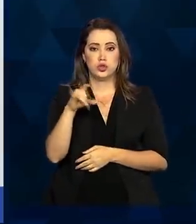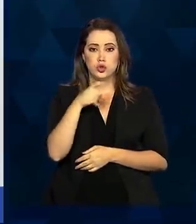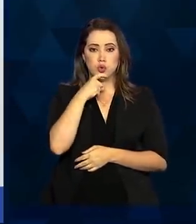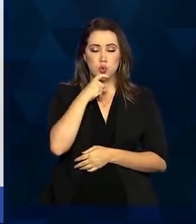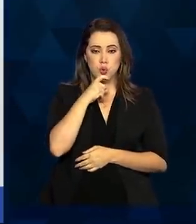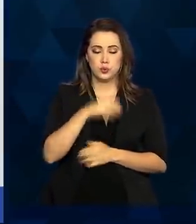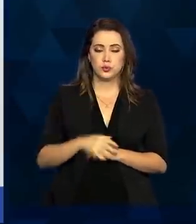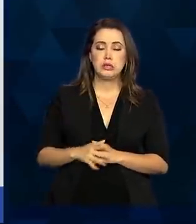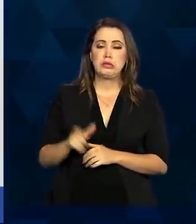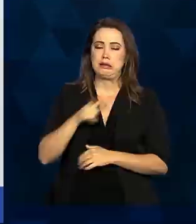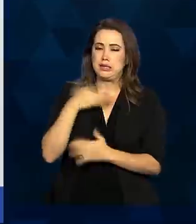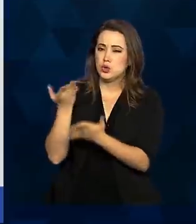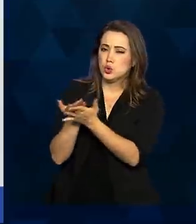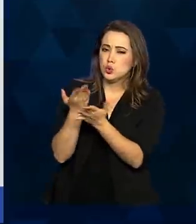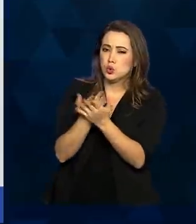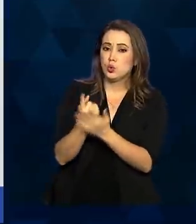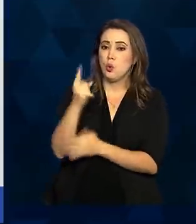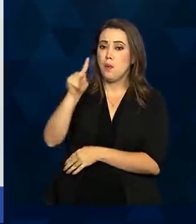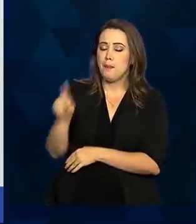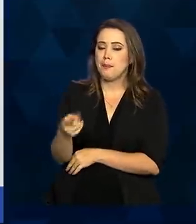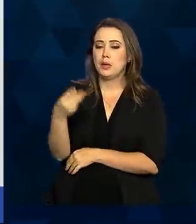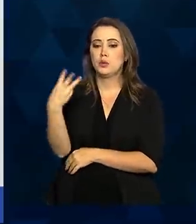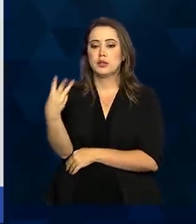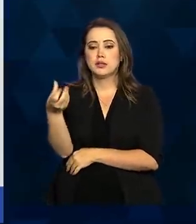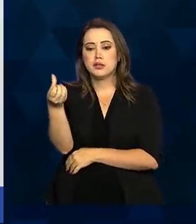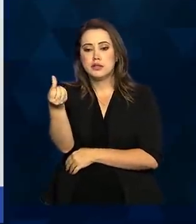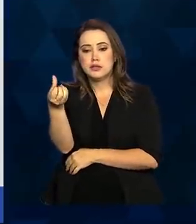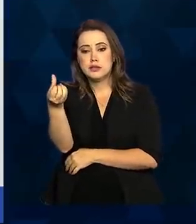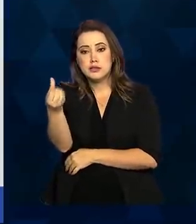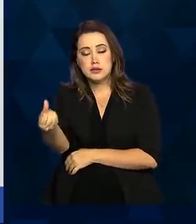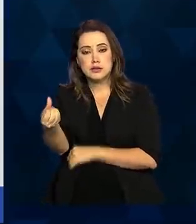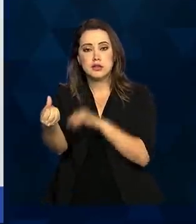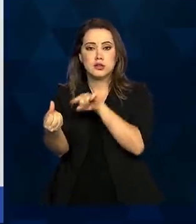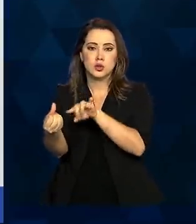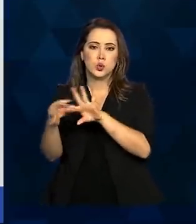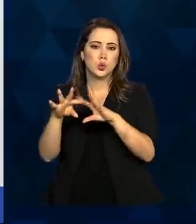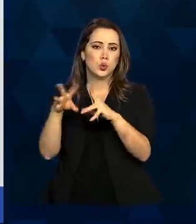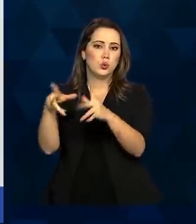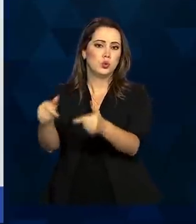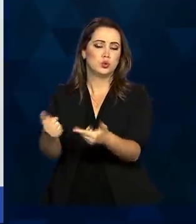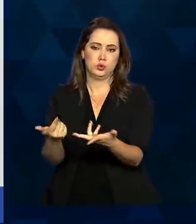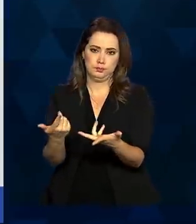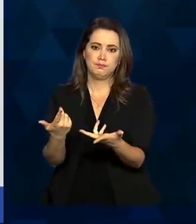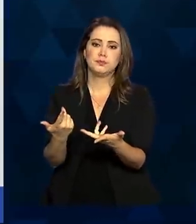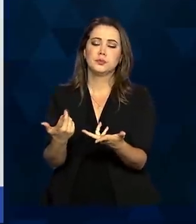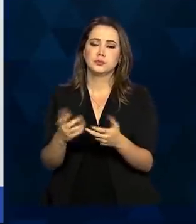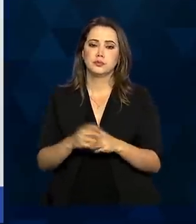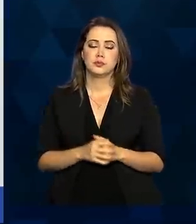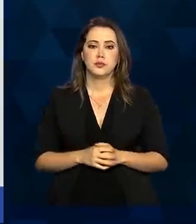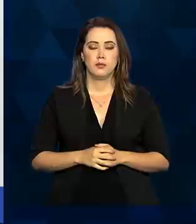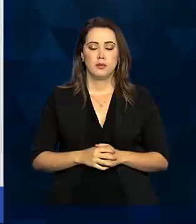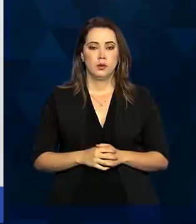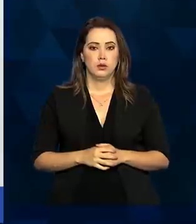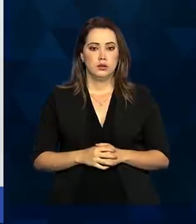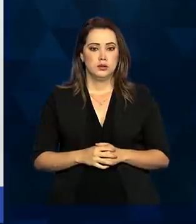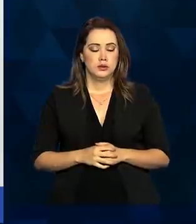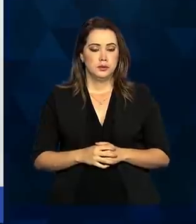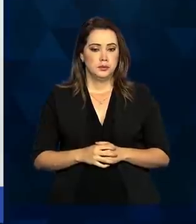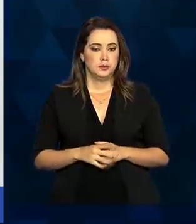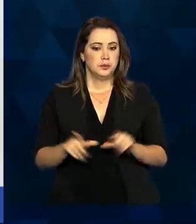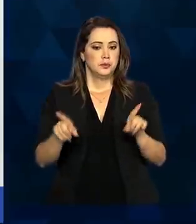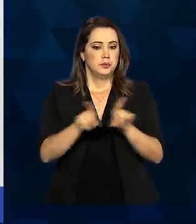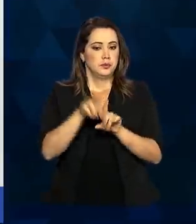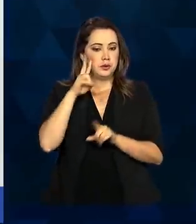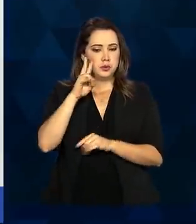1.366 ensaios clínicos de intervenção no mundo inteiro. Próximo. Também